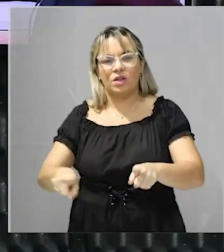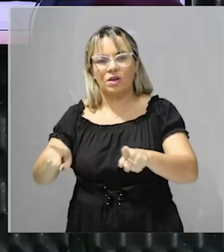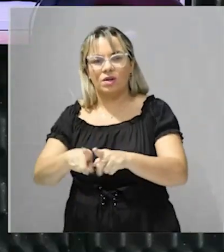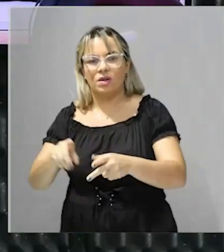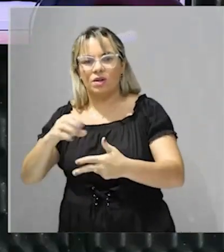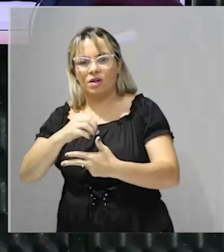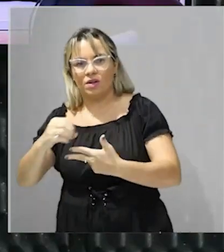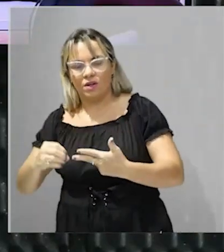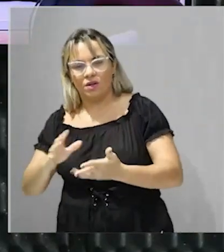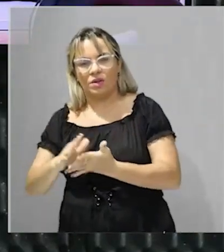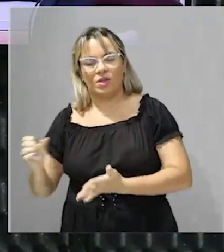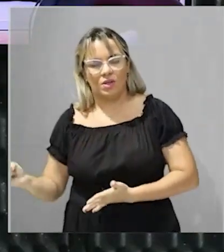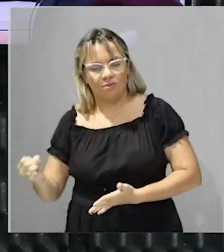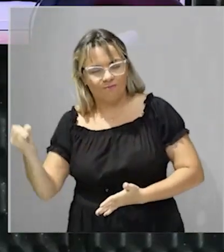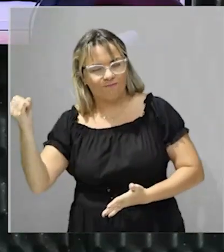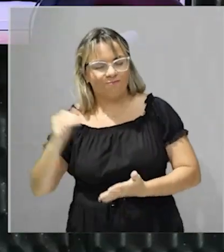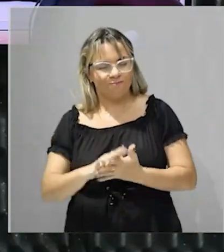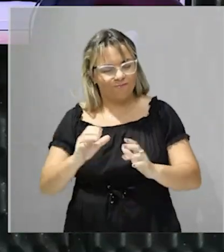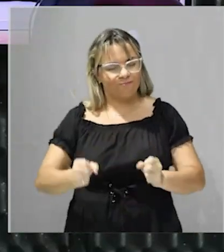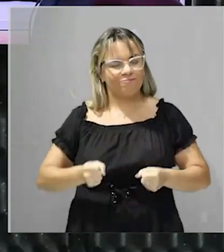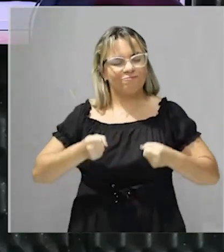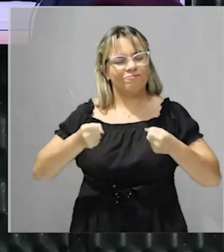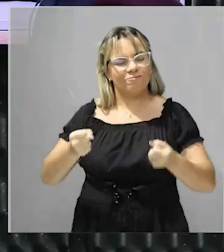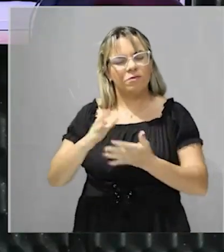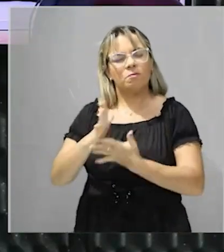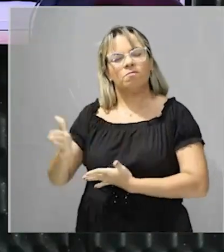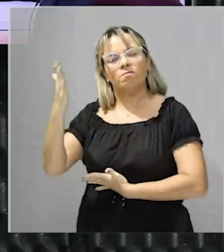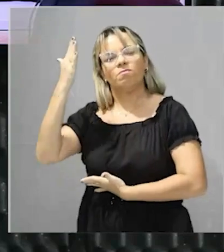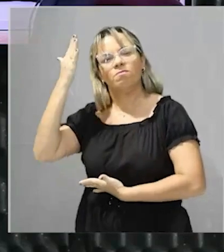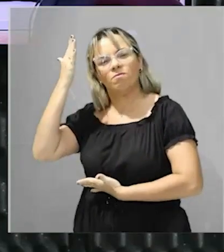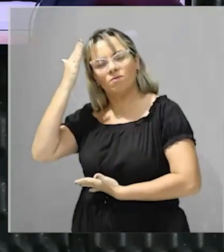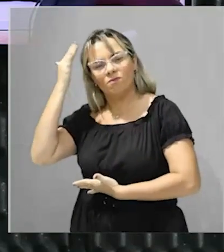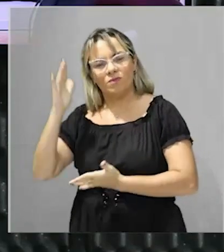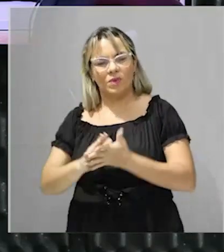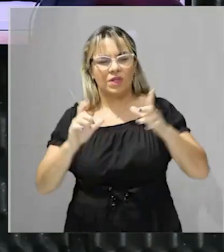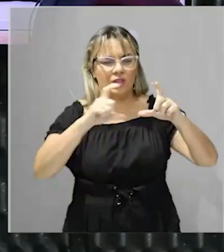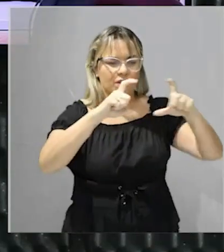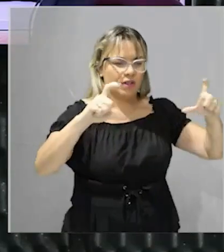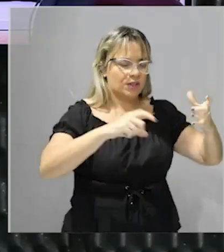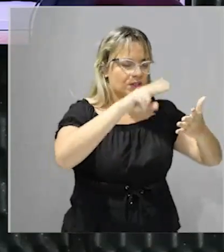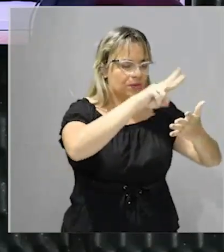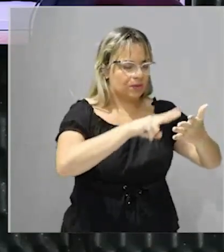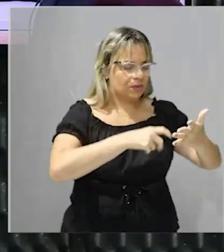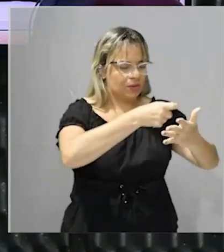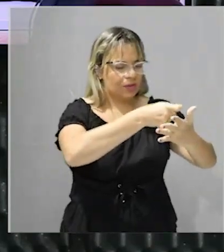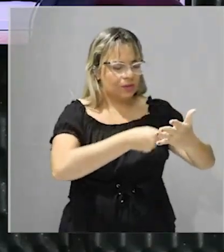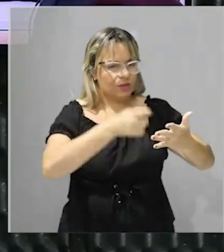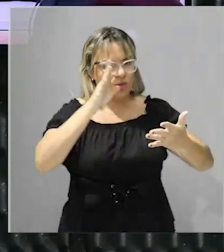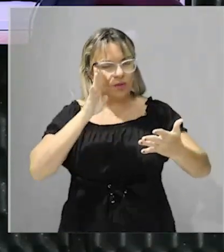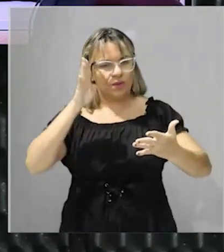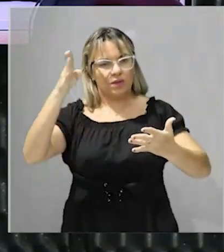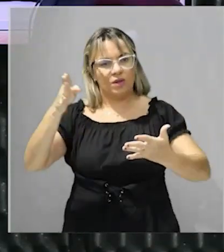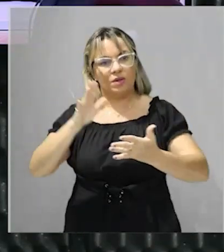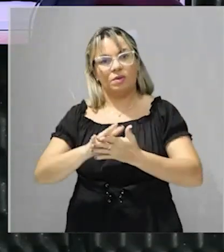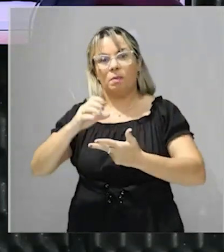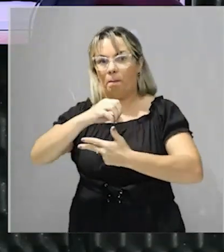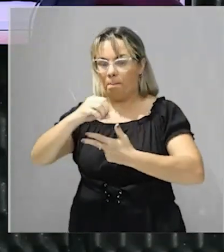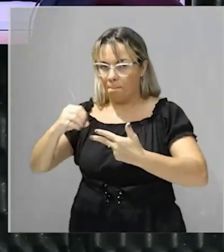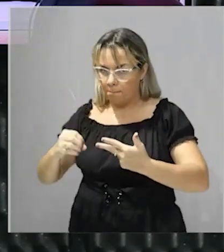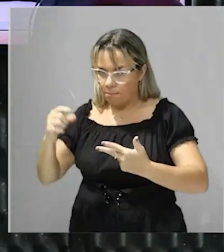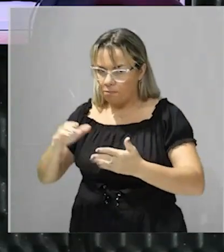importante que nós possamos ter uma compreensão dos fragmentos, principalmente quando é o modelo ENEM,